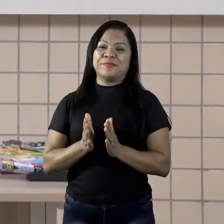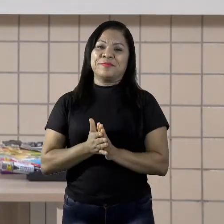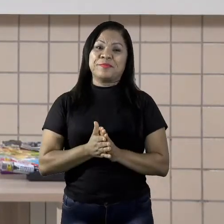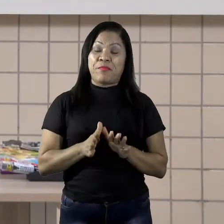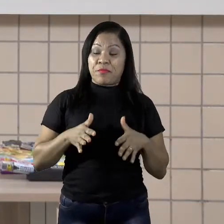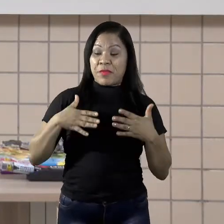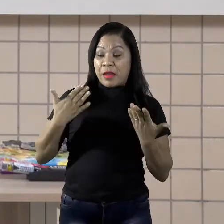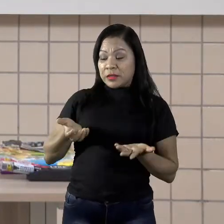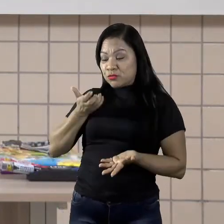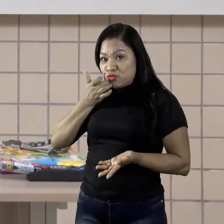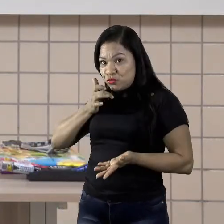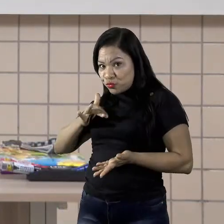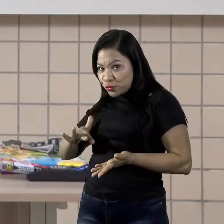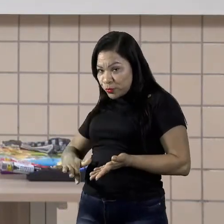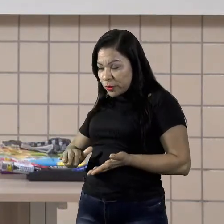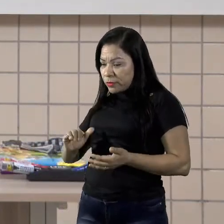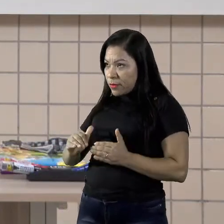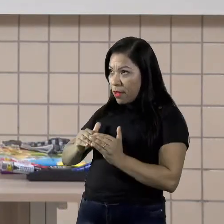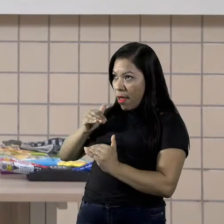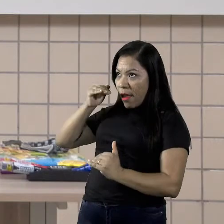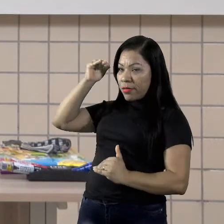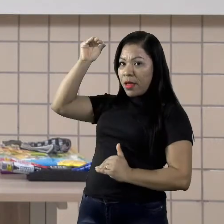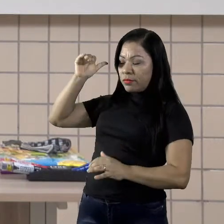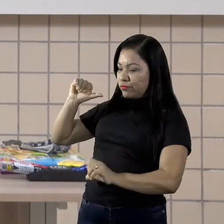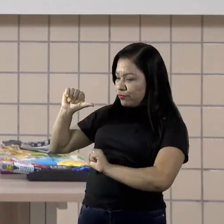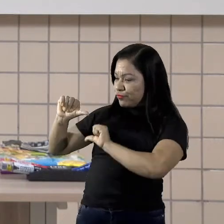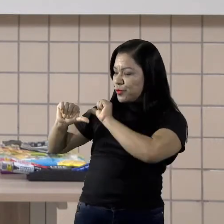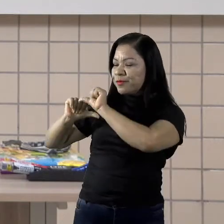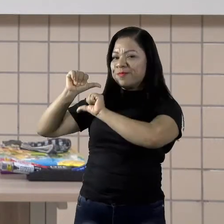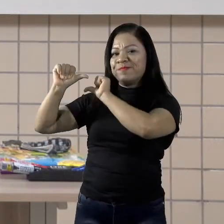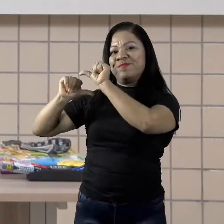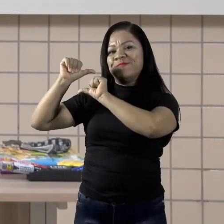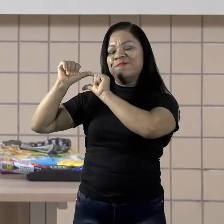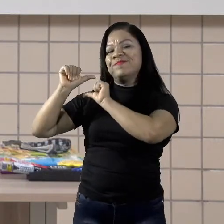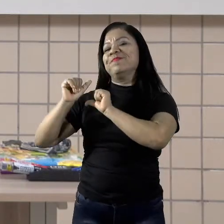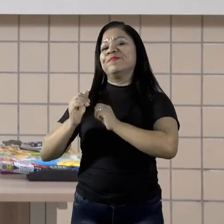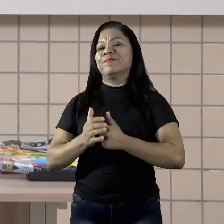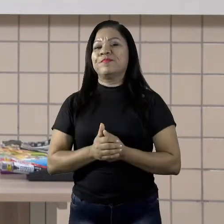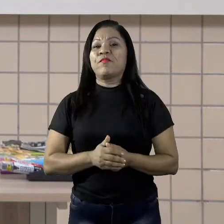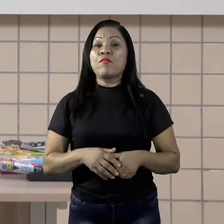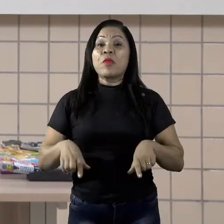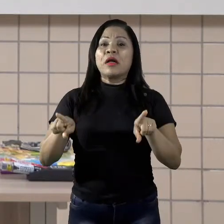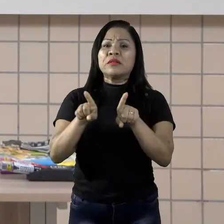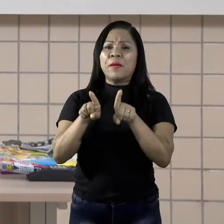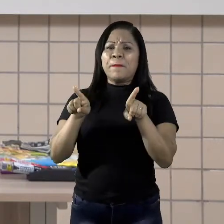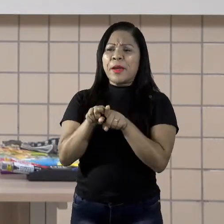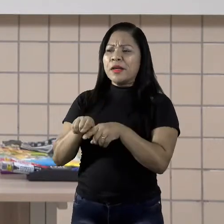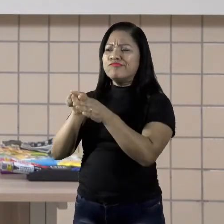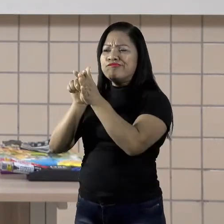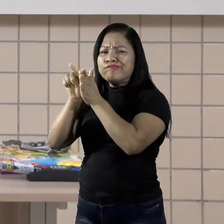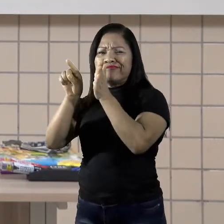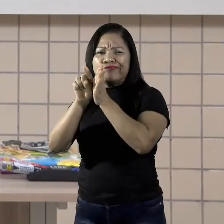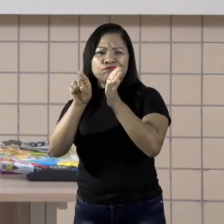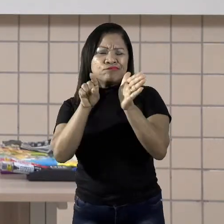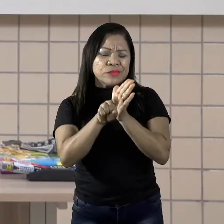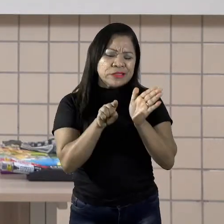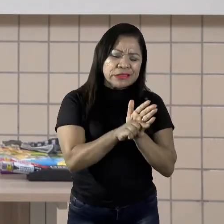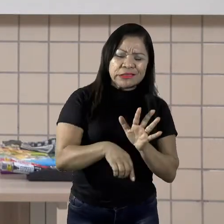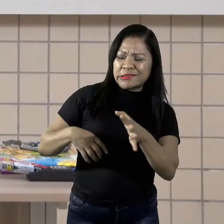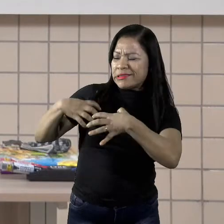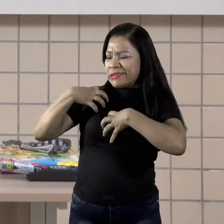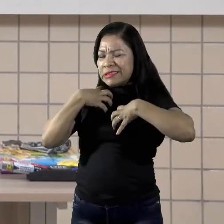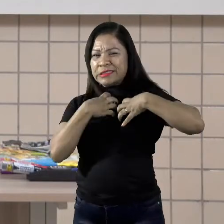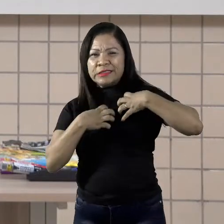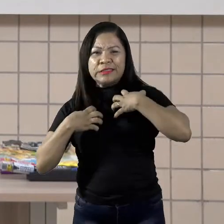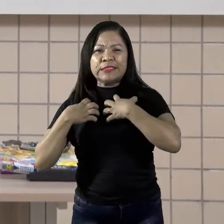e a idade adulta. Nessa fase, também surgem muitos questionamentos e conflitos. Por isso, a puberdade